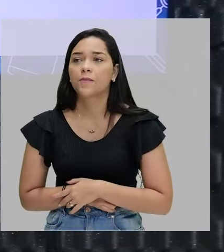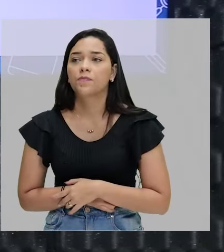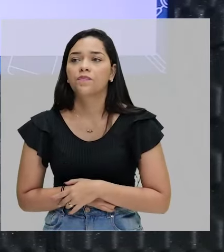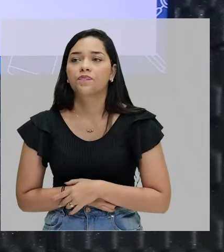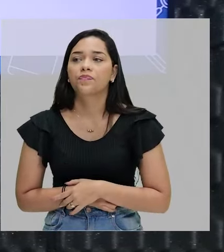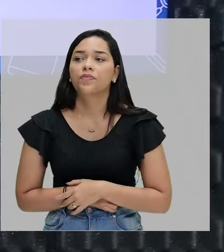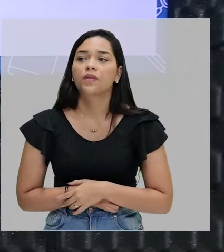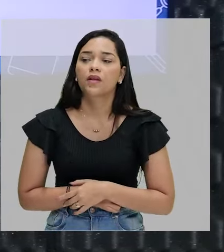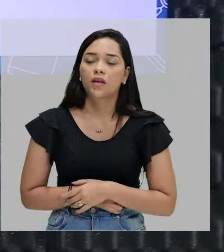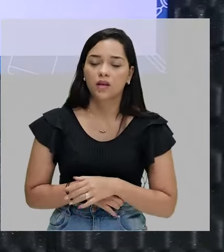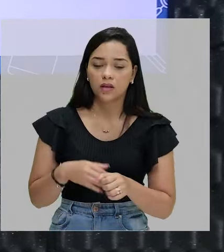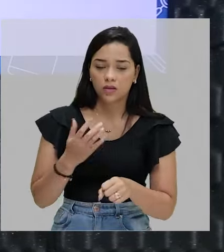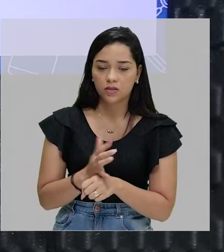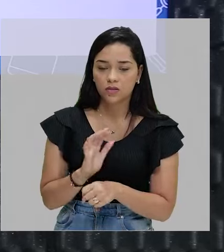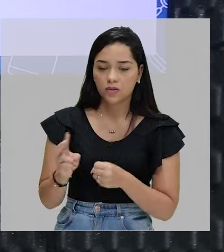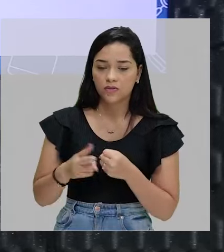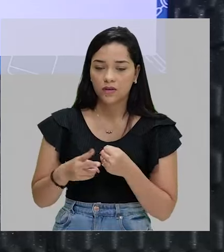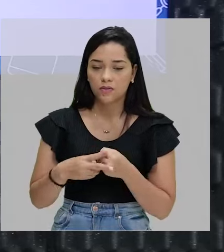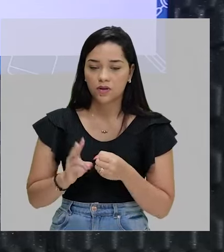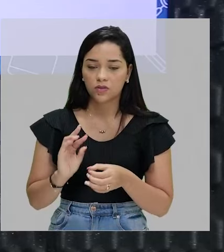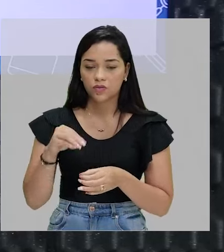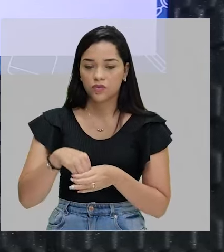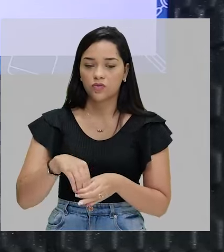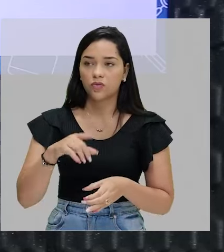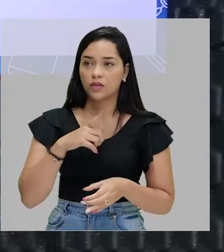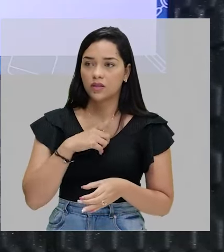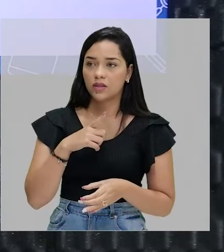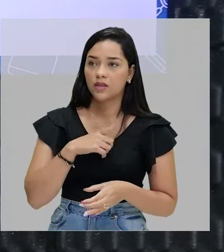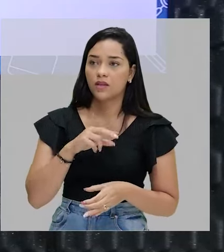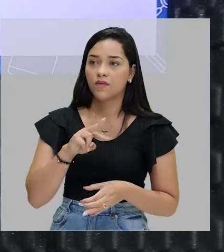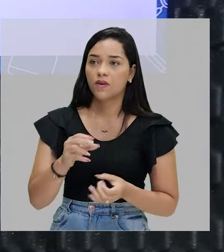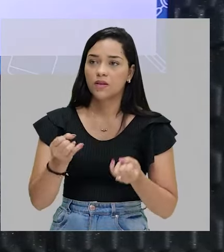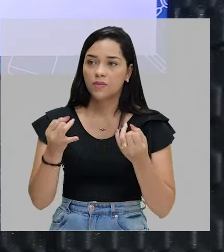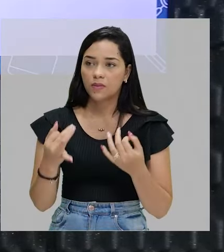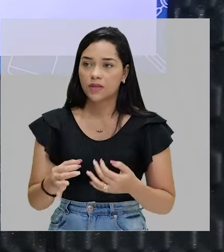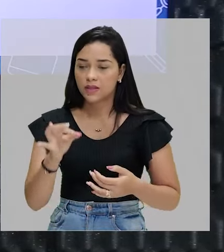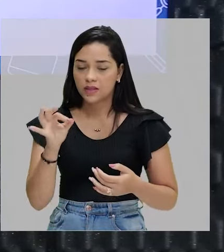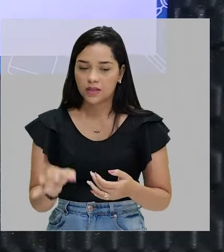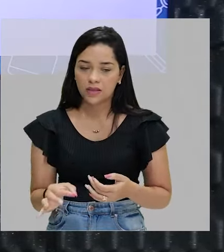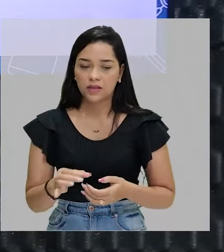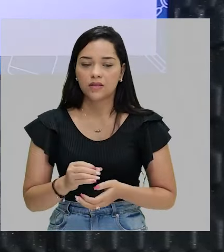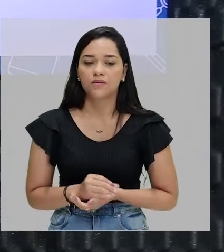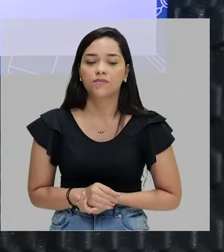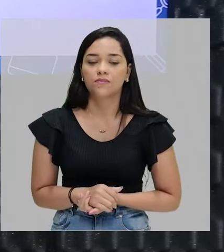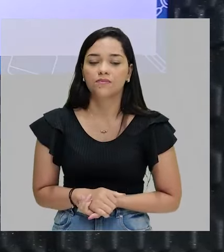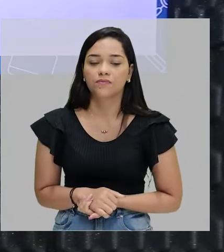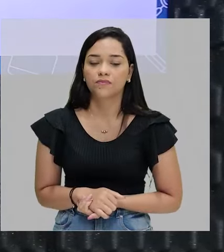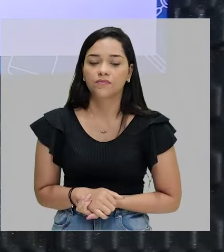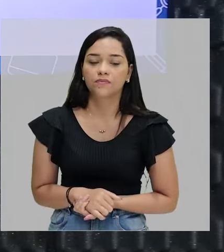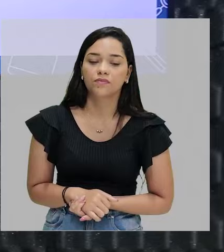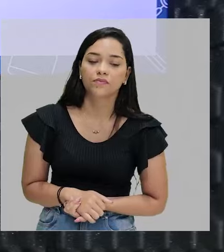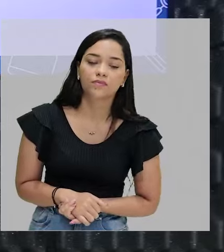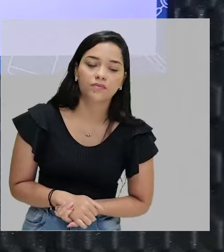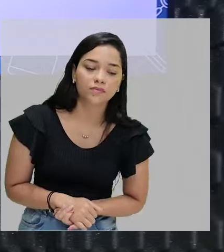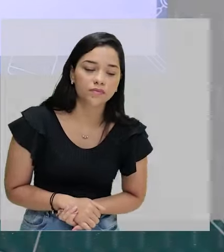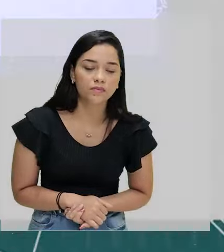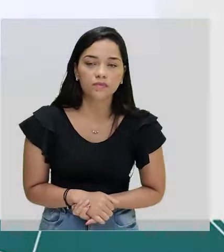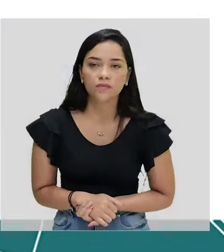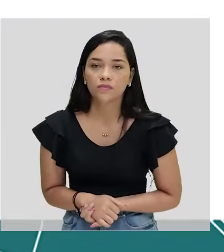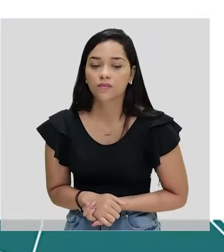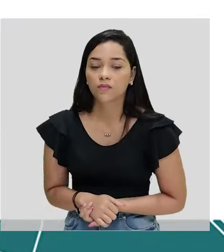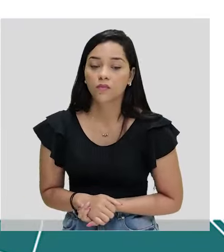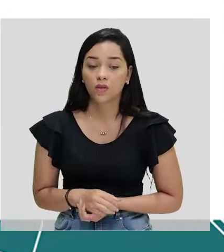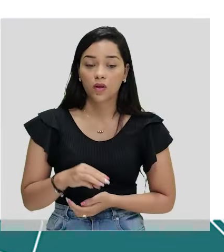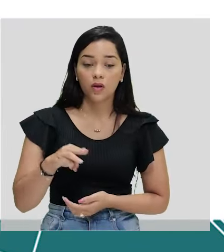ações verbais dentro do modo indicativo, que é um modo que exprime certeza do falante. Certo? O